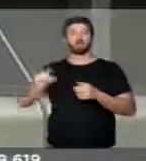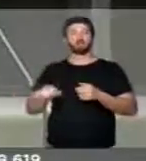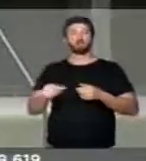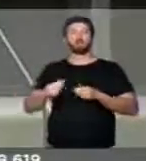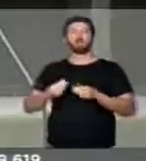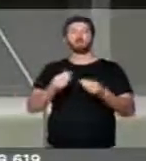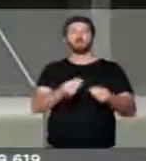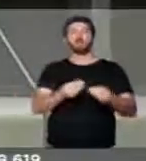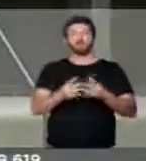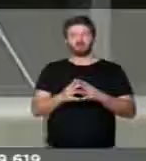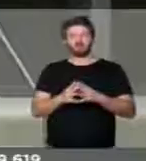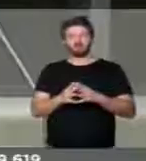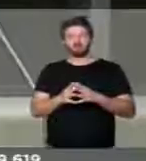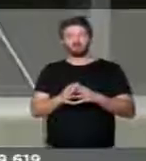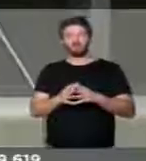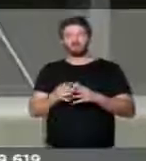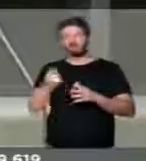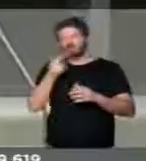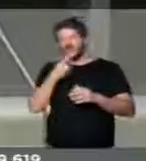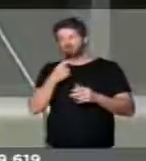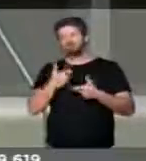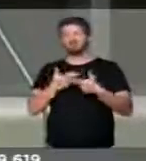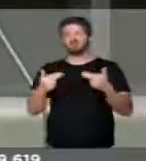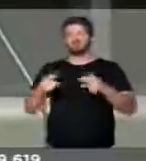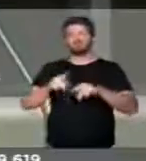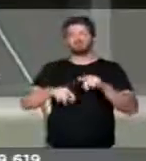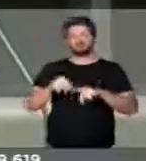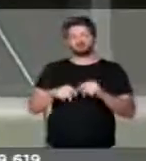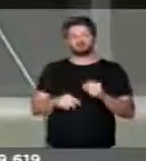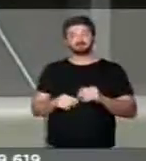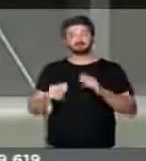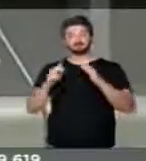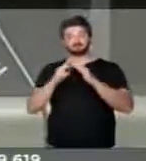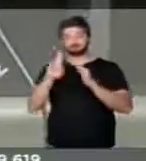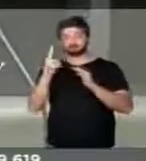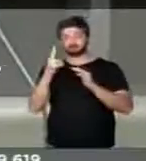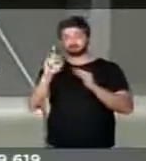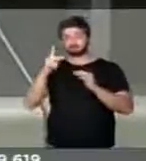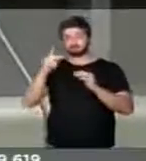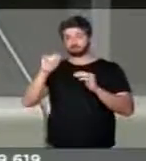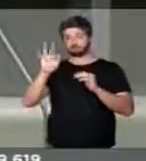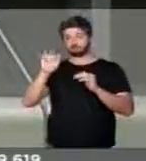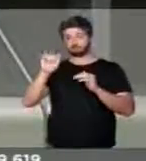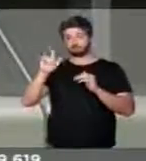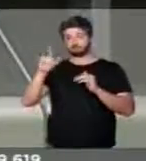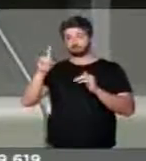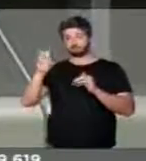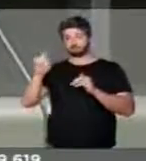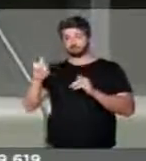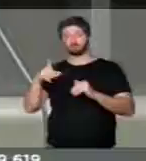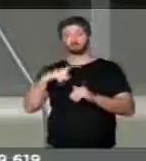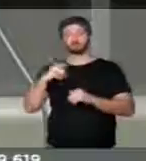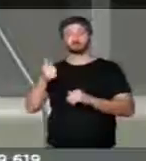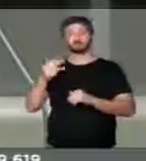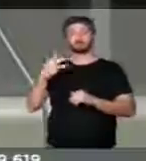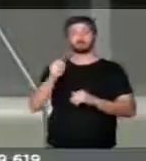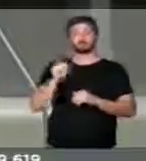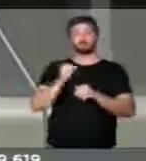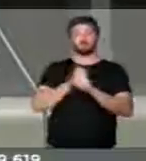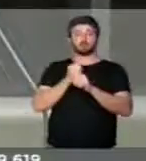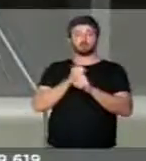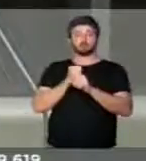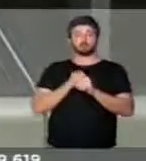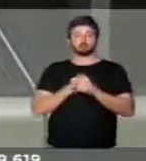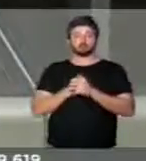fornecimento de medicamentos e insumos. A casa da hospitalidade existe há 38 anos. É a única no